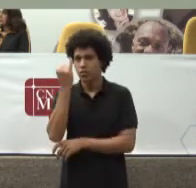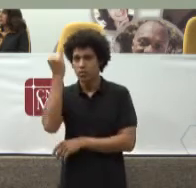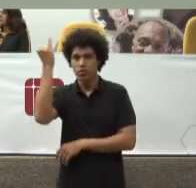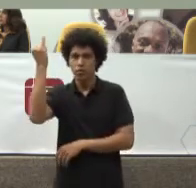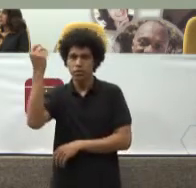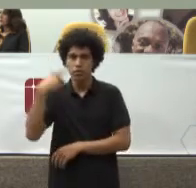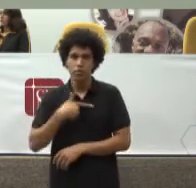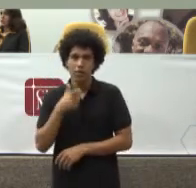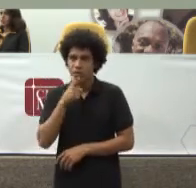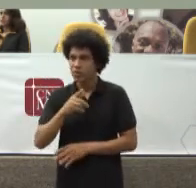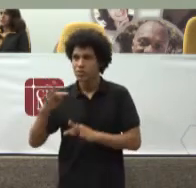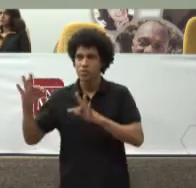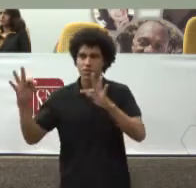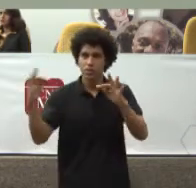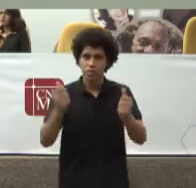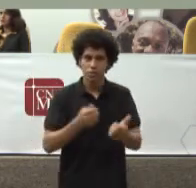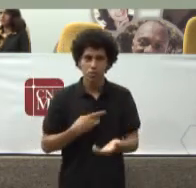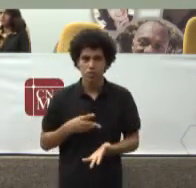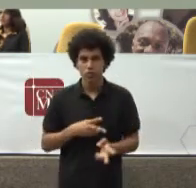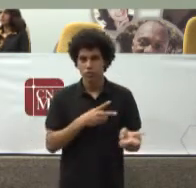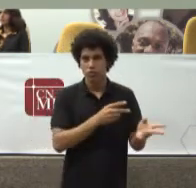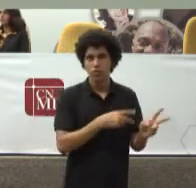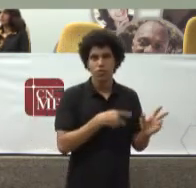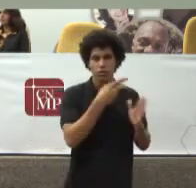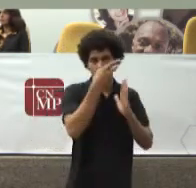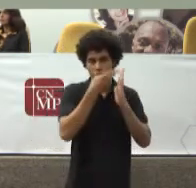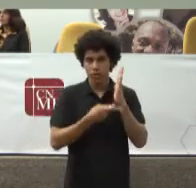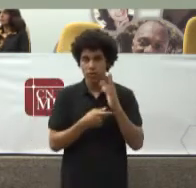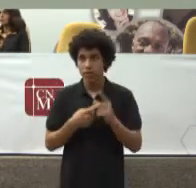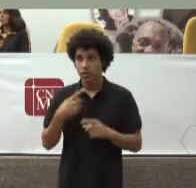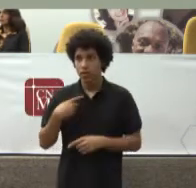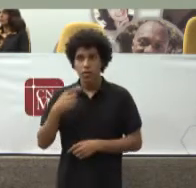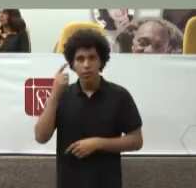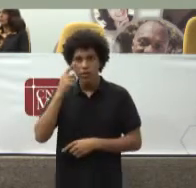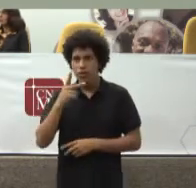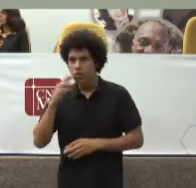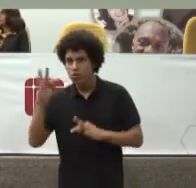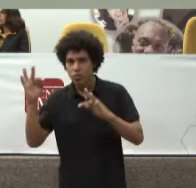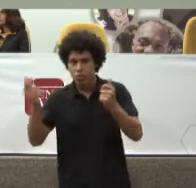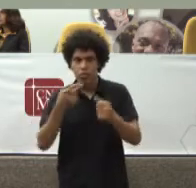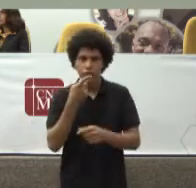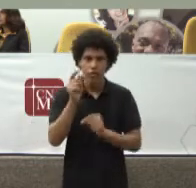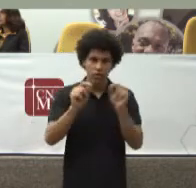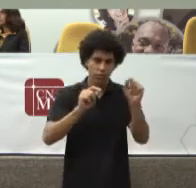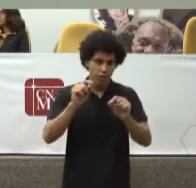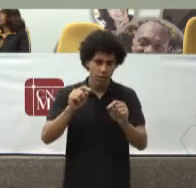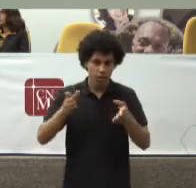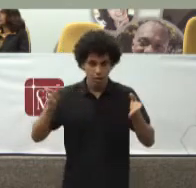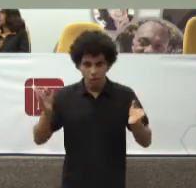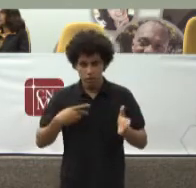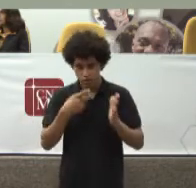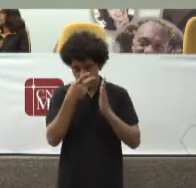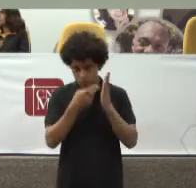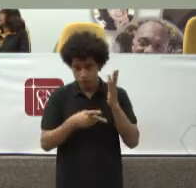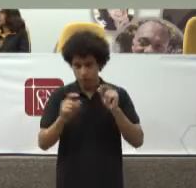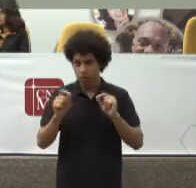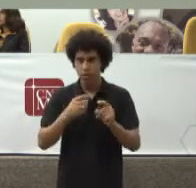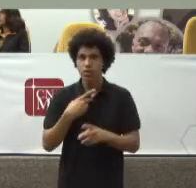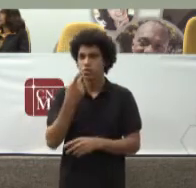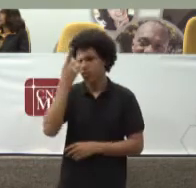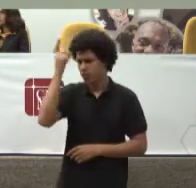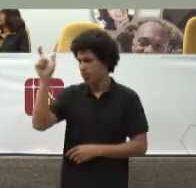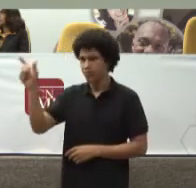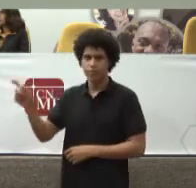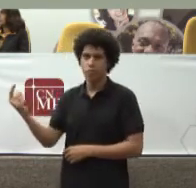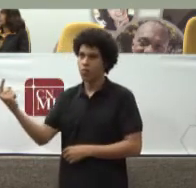Queria dizer Os senhores Esta é uma ação Que não envolve A figura Do conselheiro Exclusivamente O